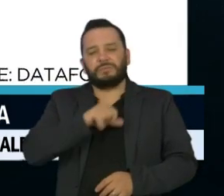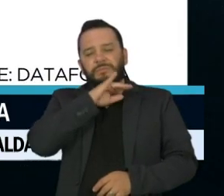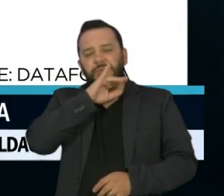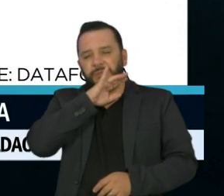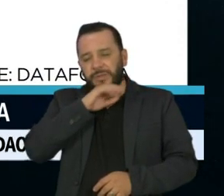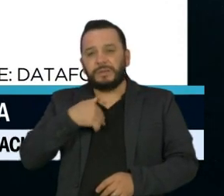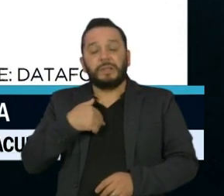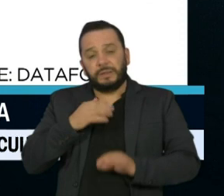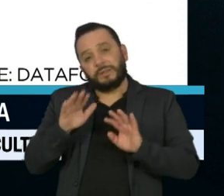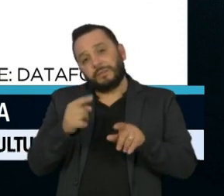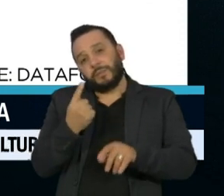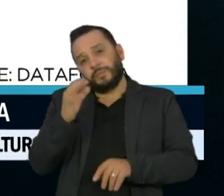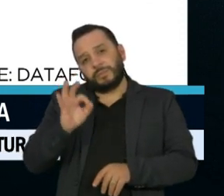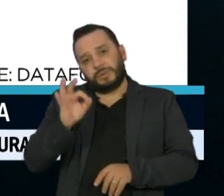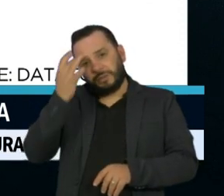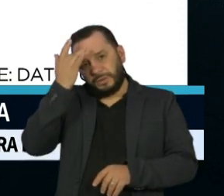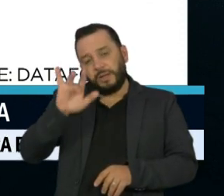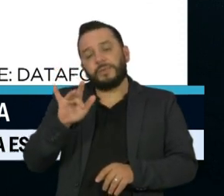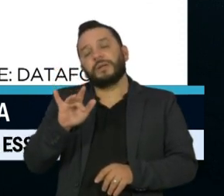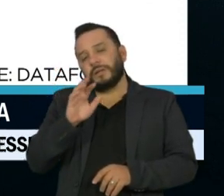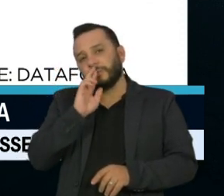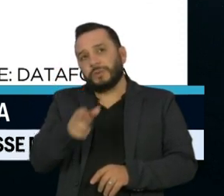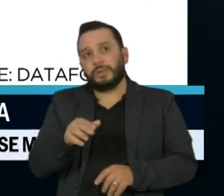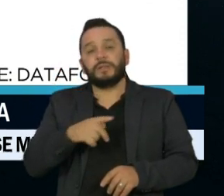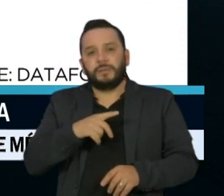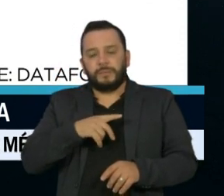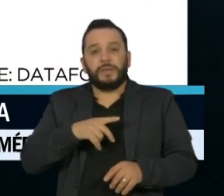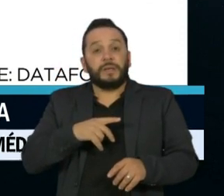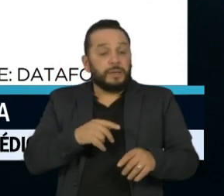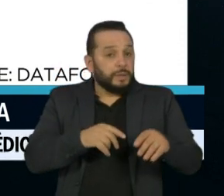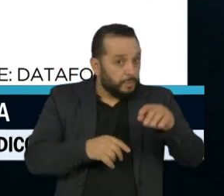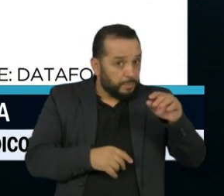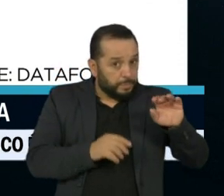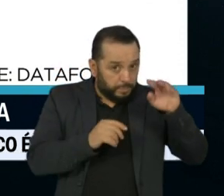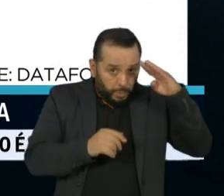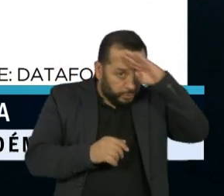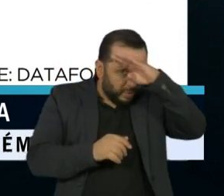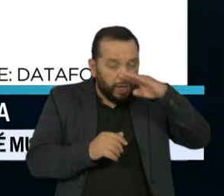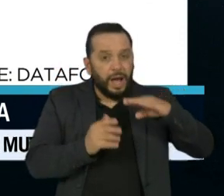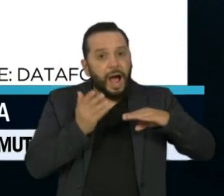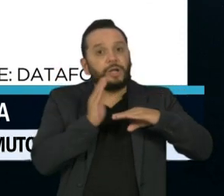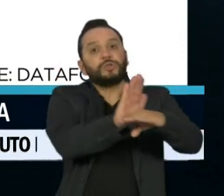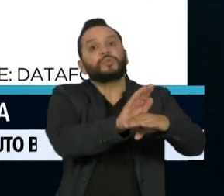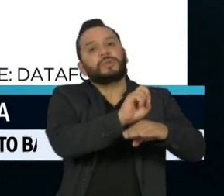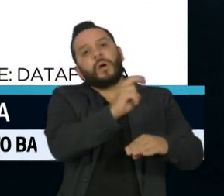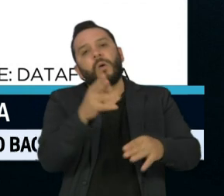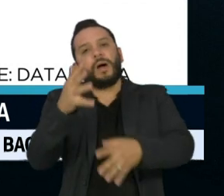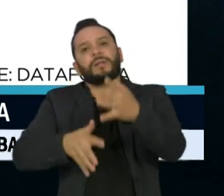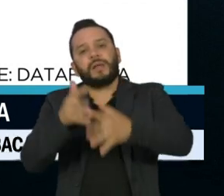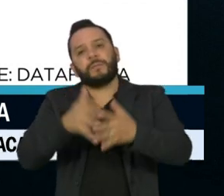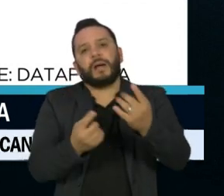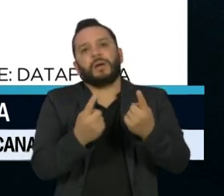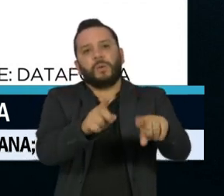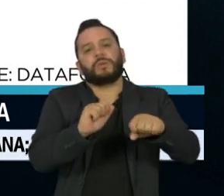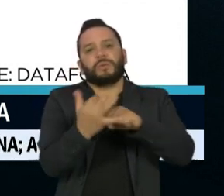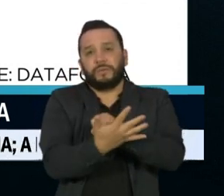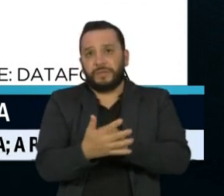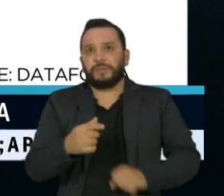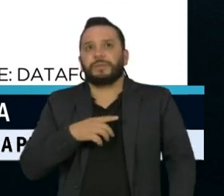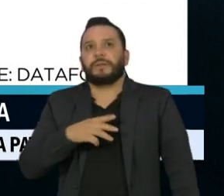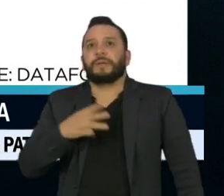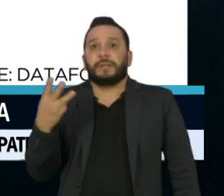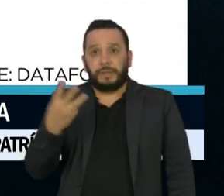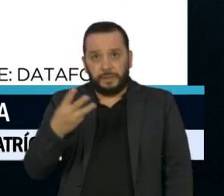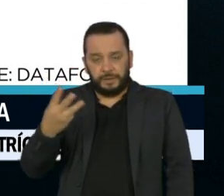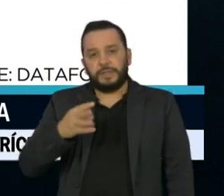também questionou se o presidente ajuda ou atrapalha no combate à covid-19. Para 33% dos entrevistados que